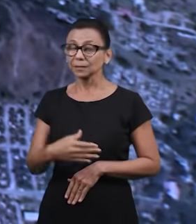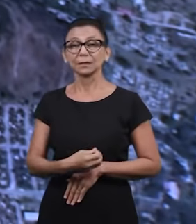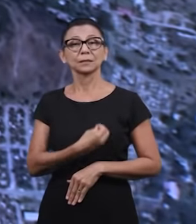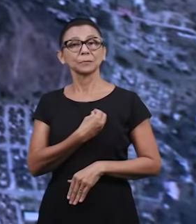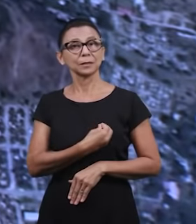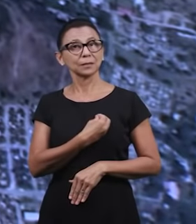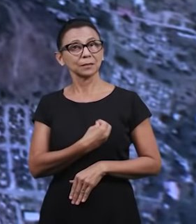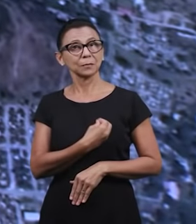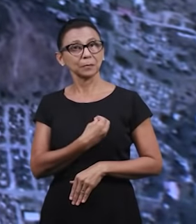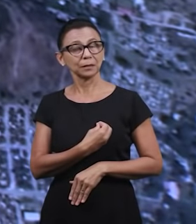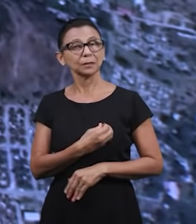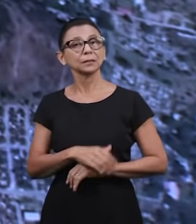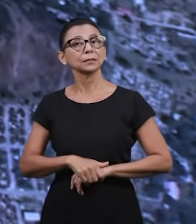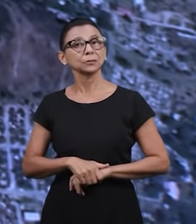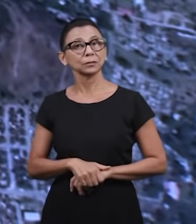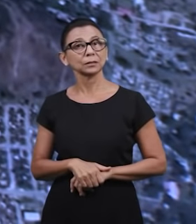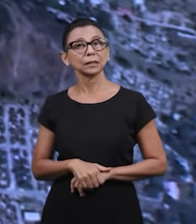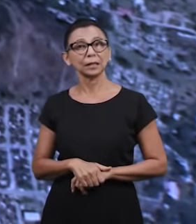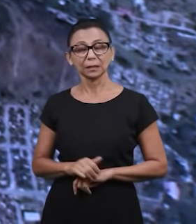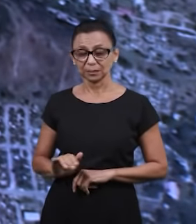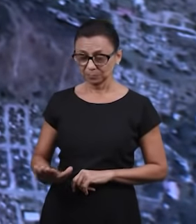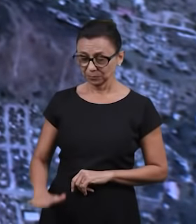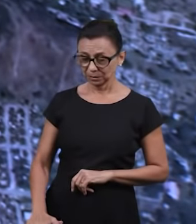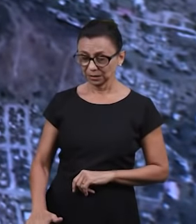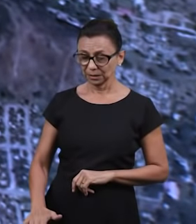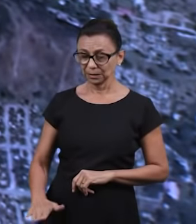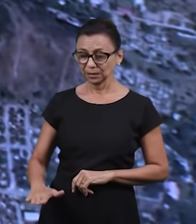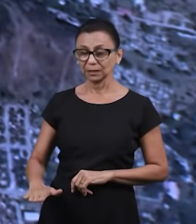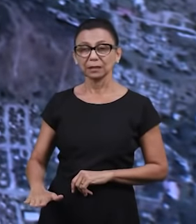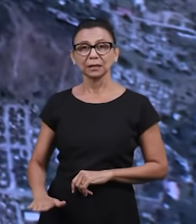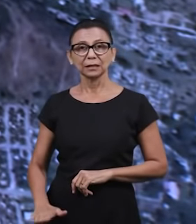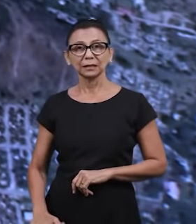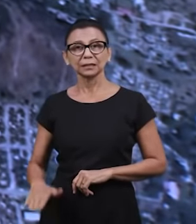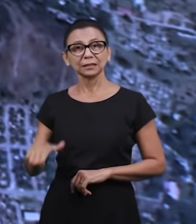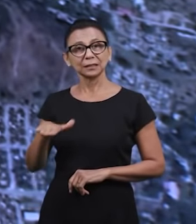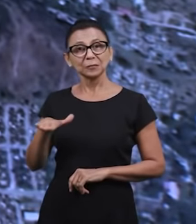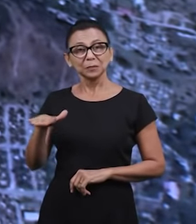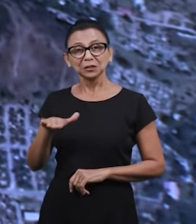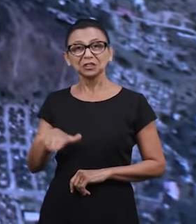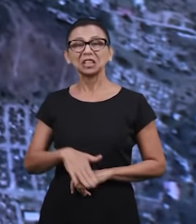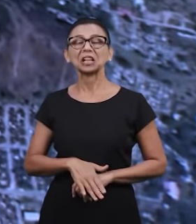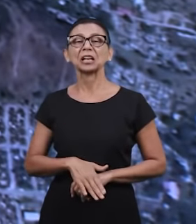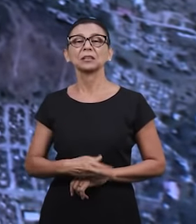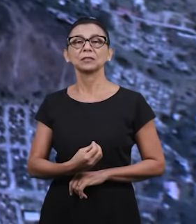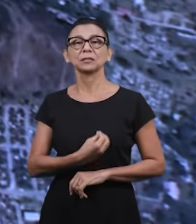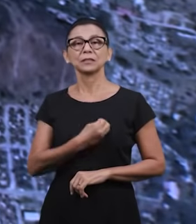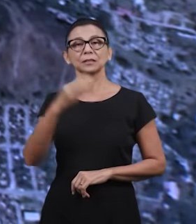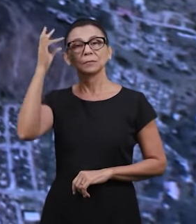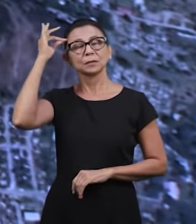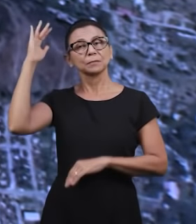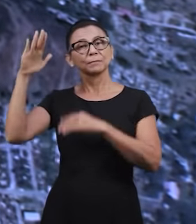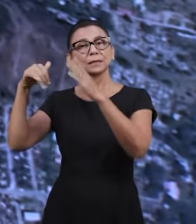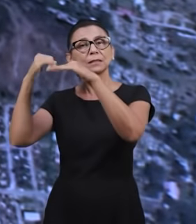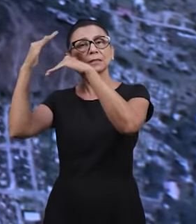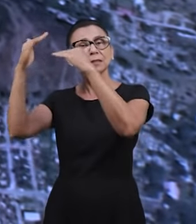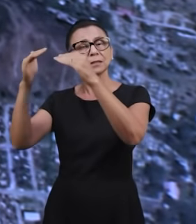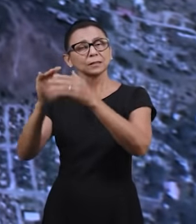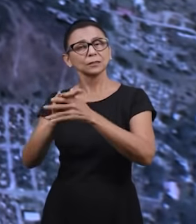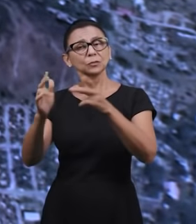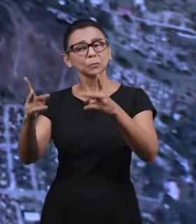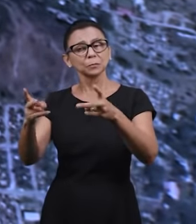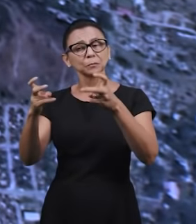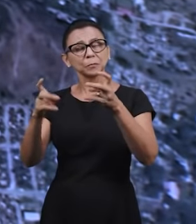crianças, não só as crianças, mas também os intermediários que têm estado enriquecidos na vida espiritual